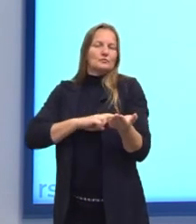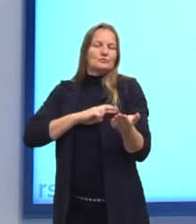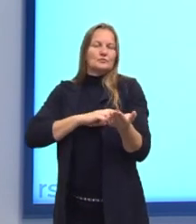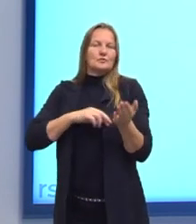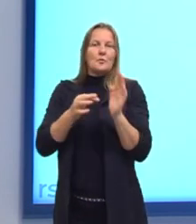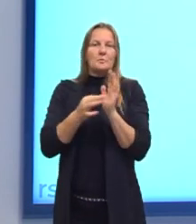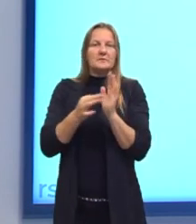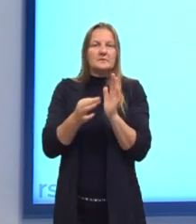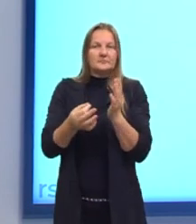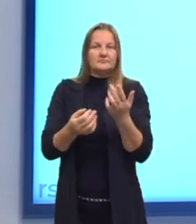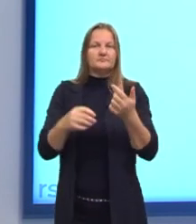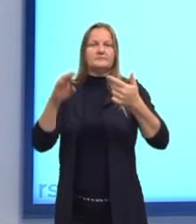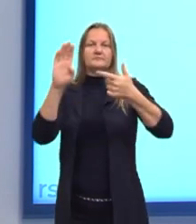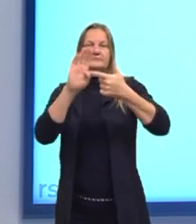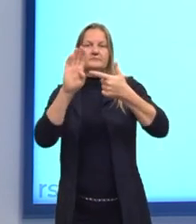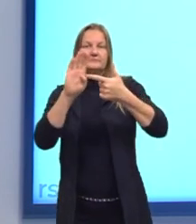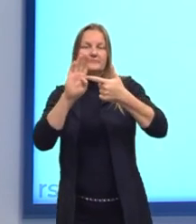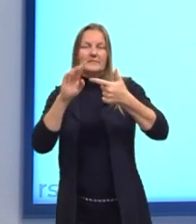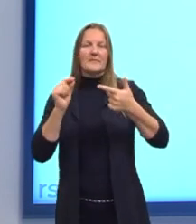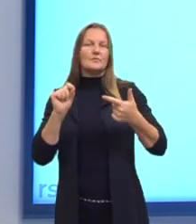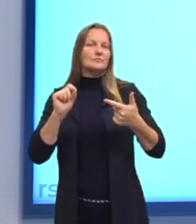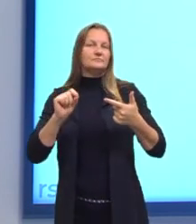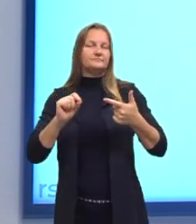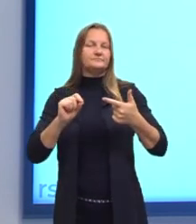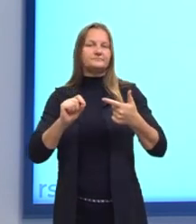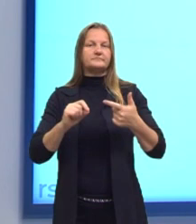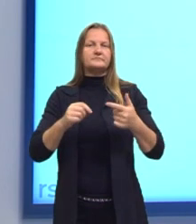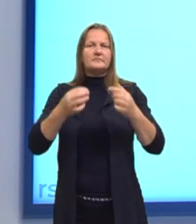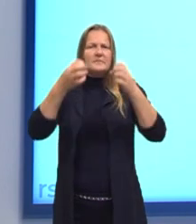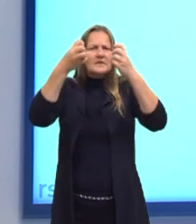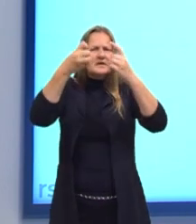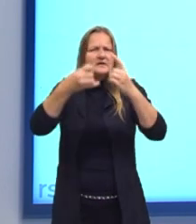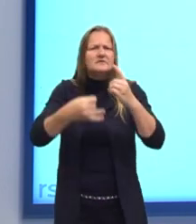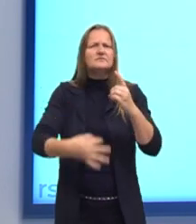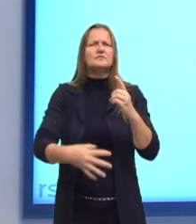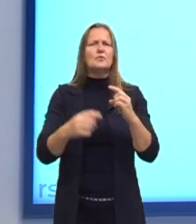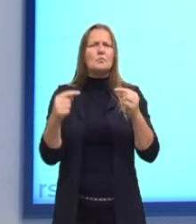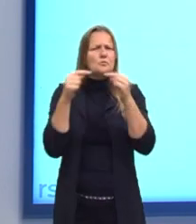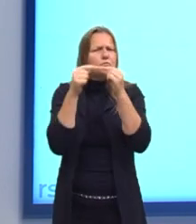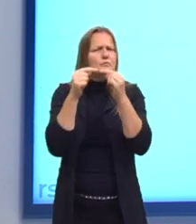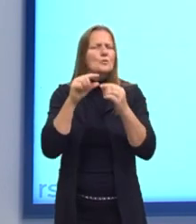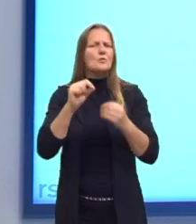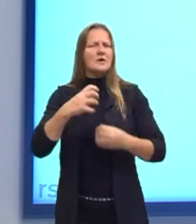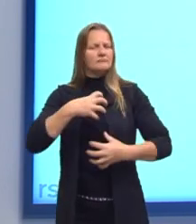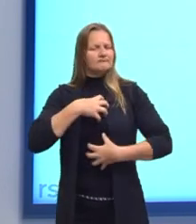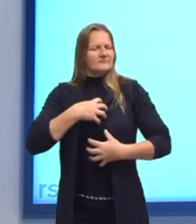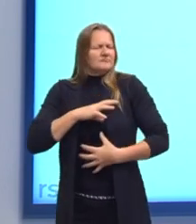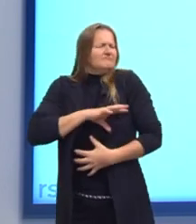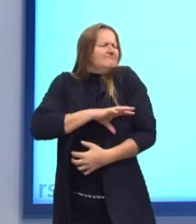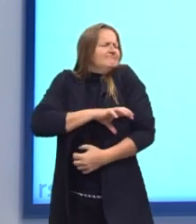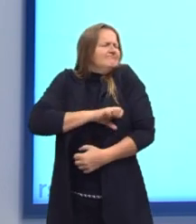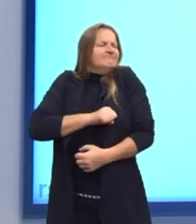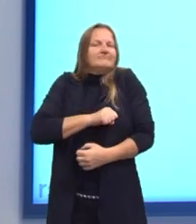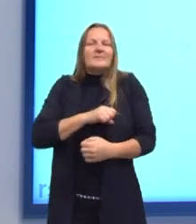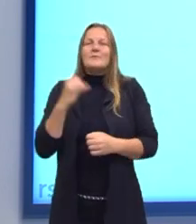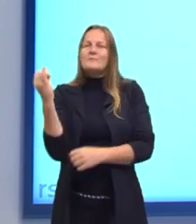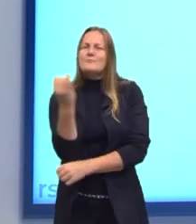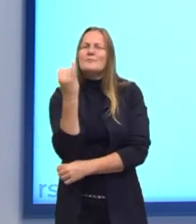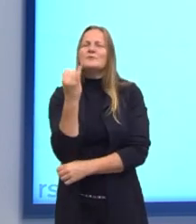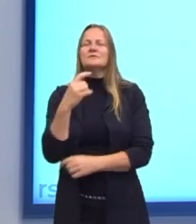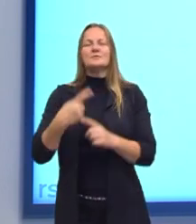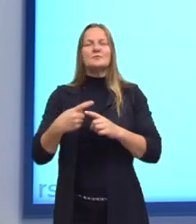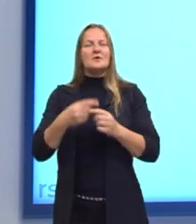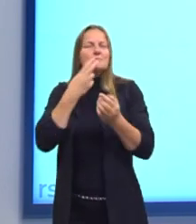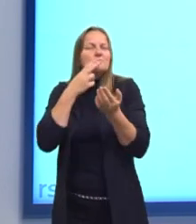pessoais. Letra B. Definir com objetividade o sentimento amoroso e a importância das